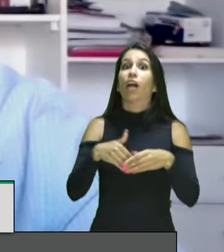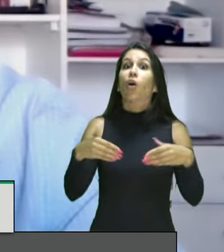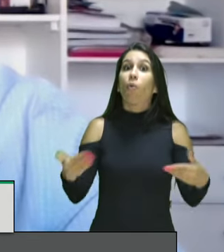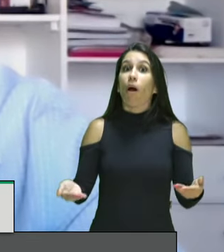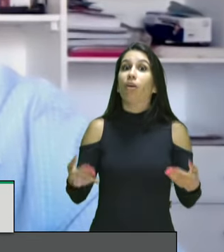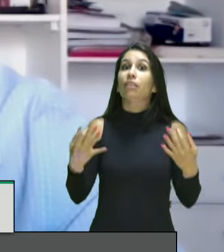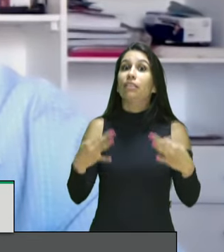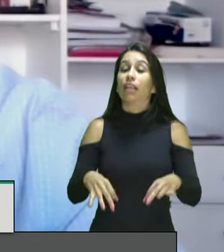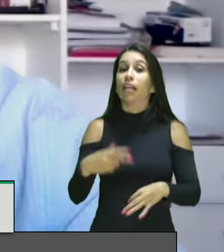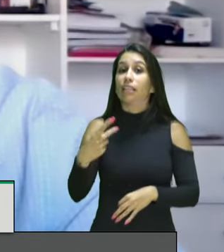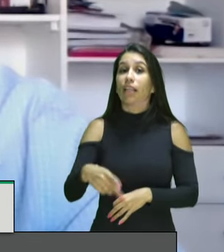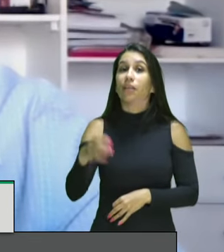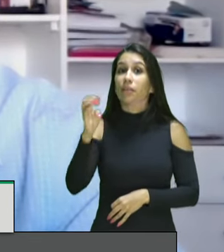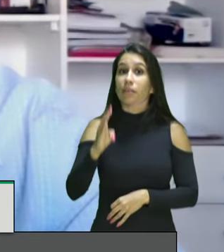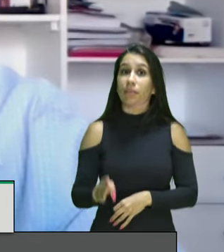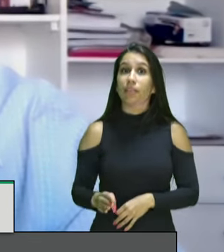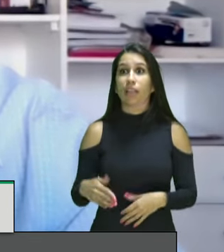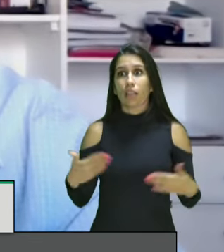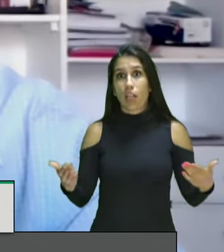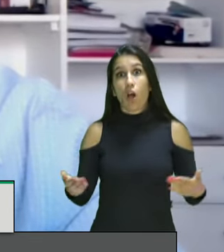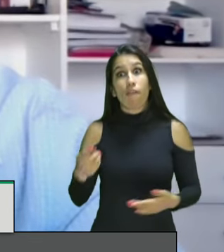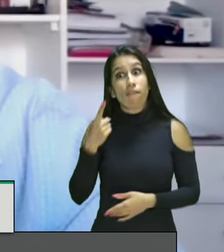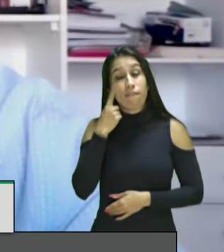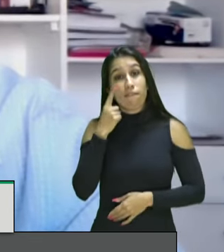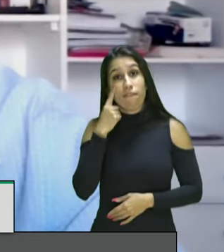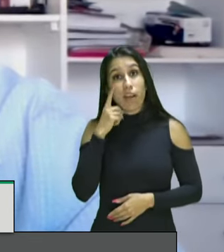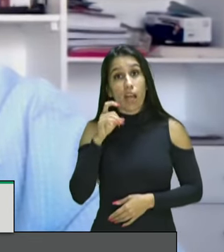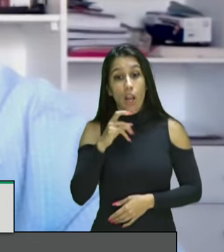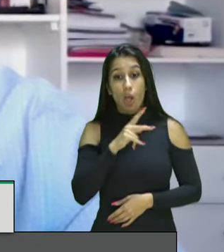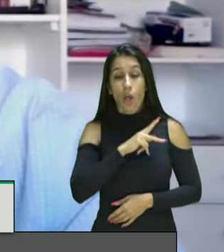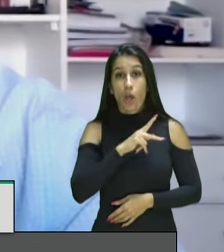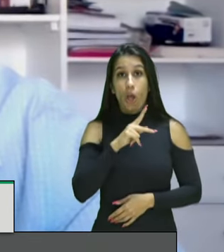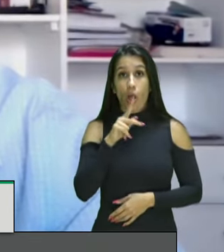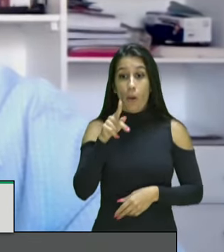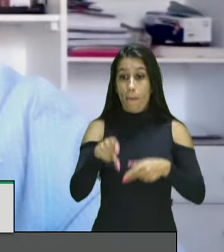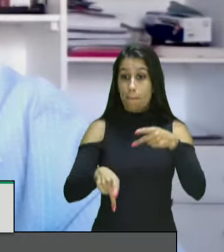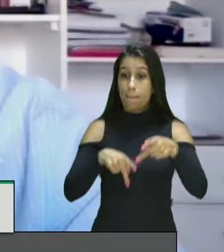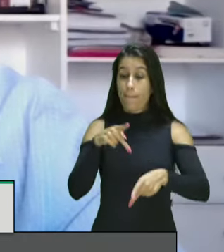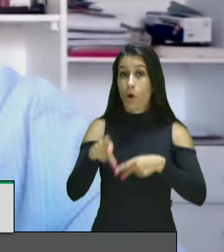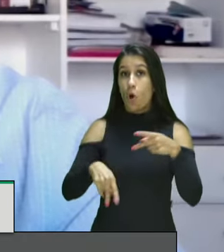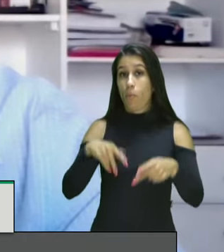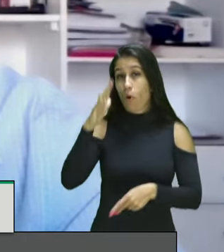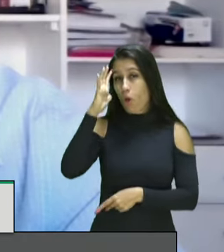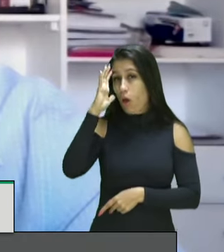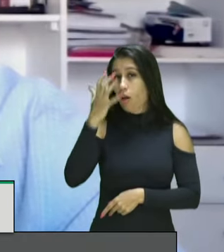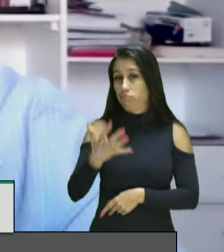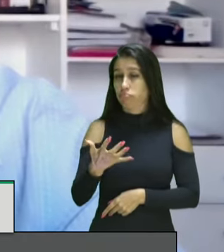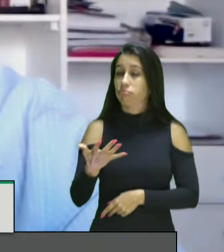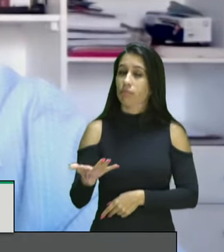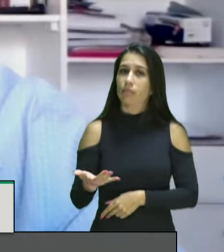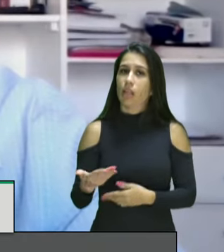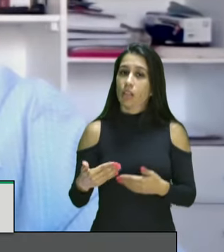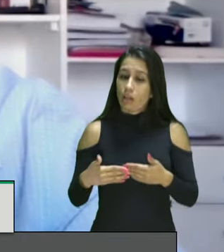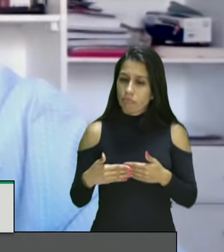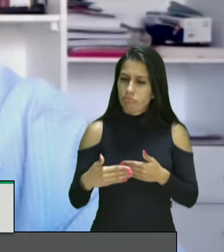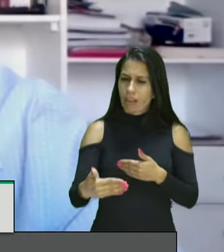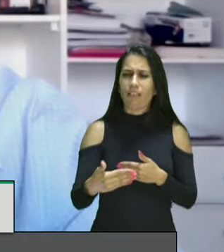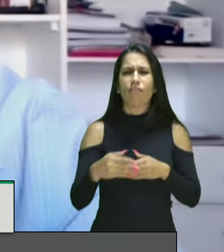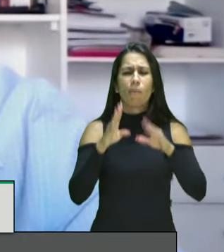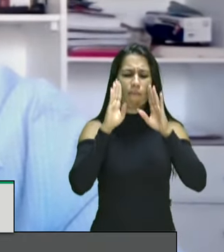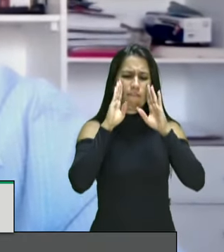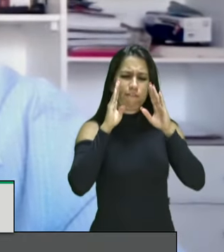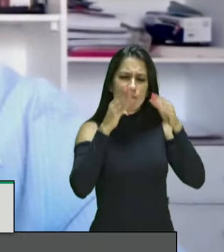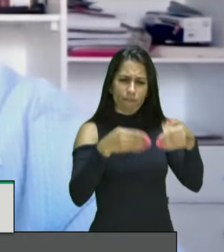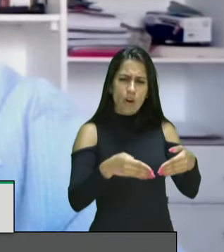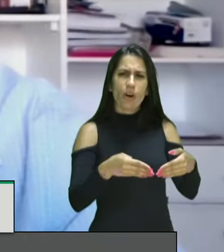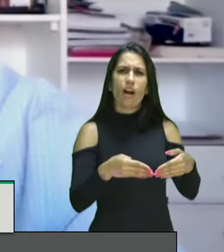então vamos permitir que o povo tome essa decisão de maneira que por enquanto vamos aqui nos concentrar